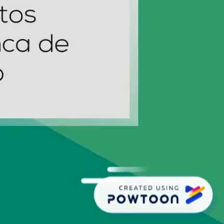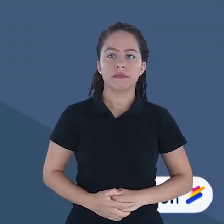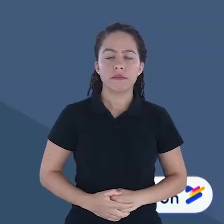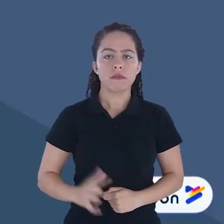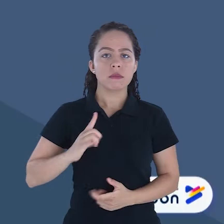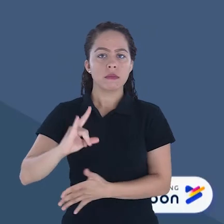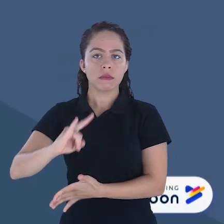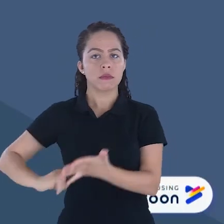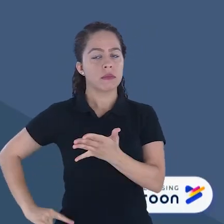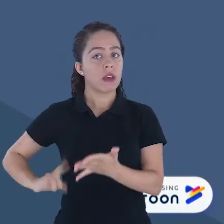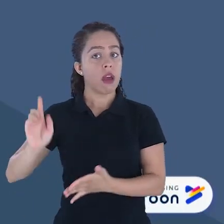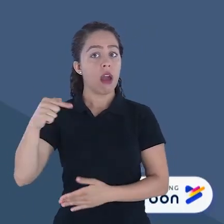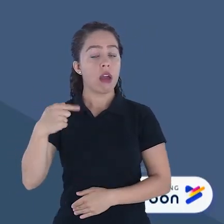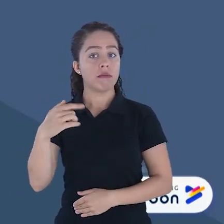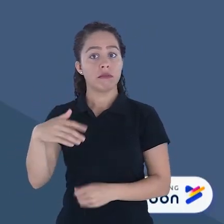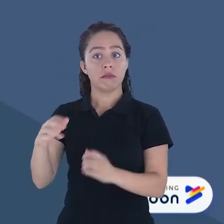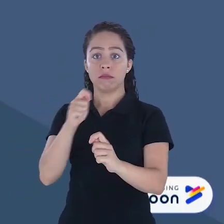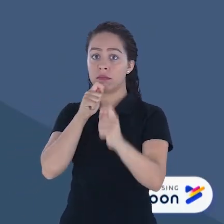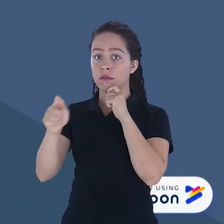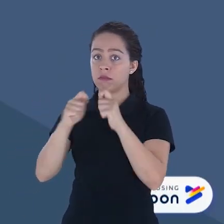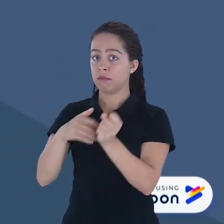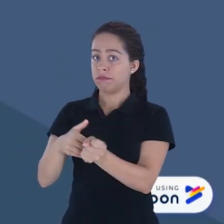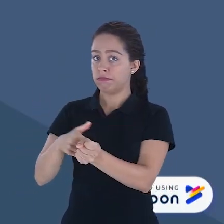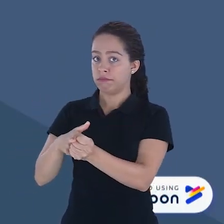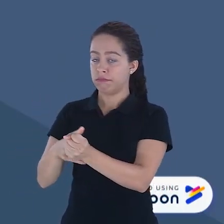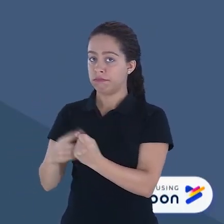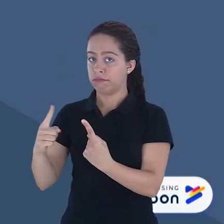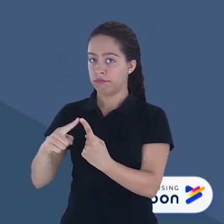Termo de Confidencialidade para Entrevista